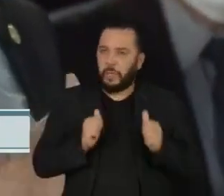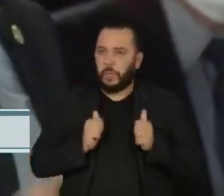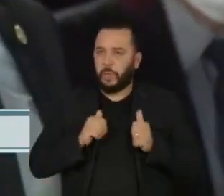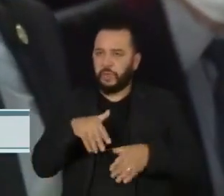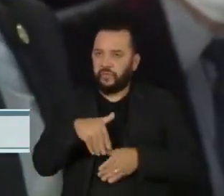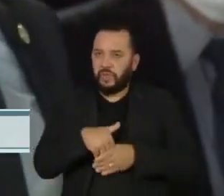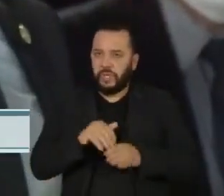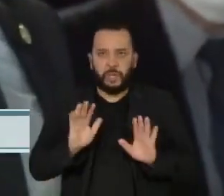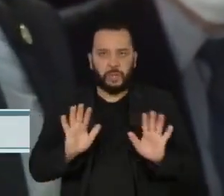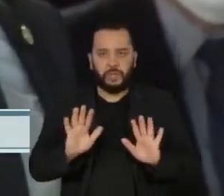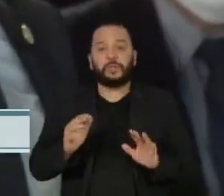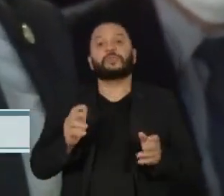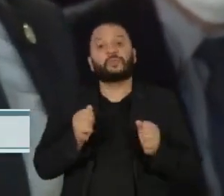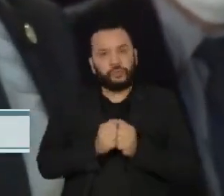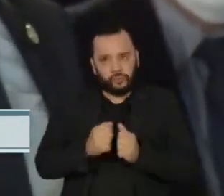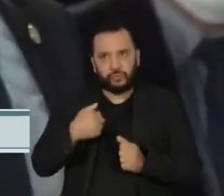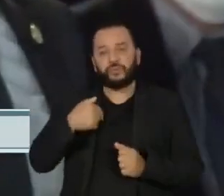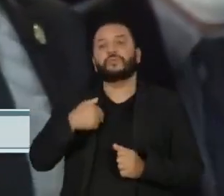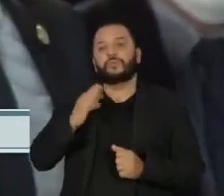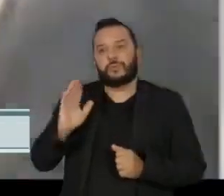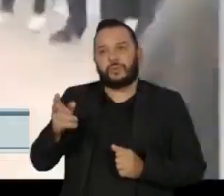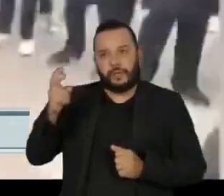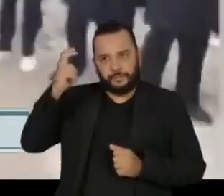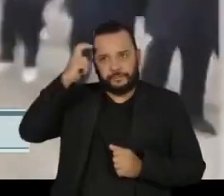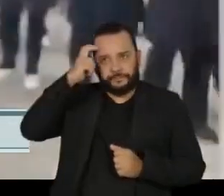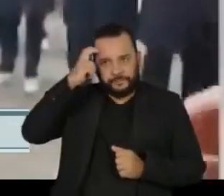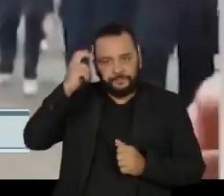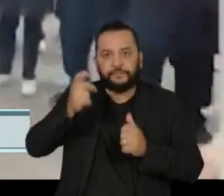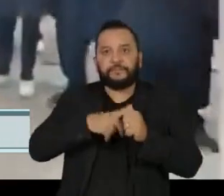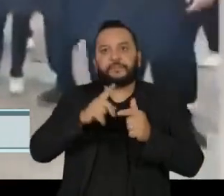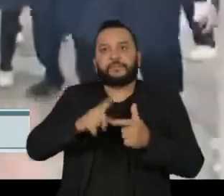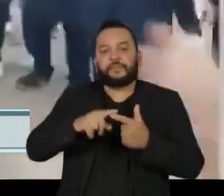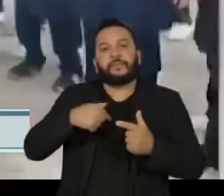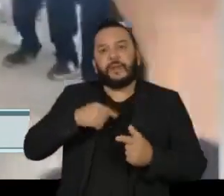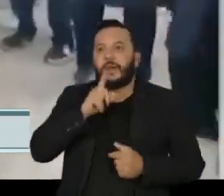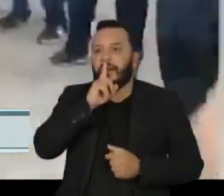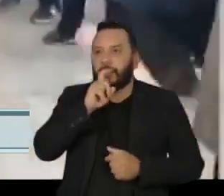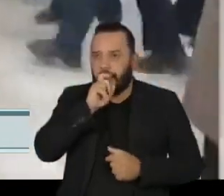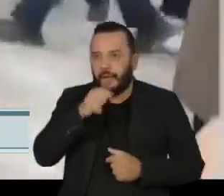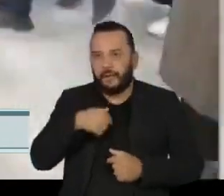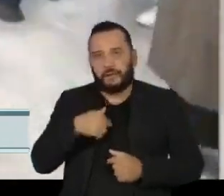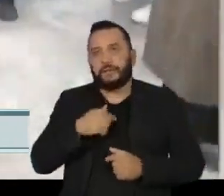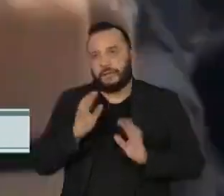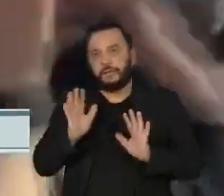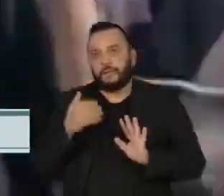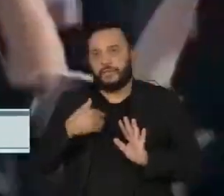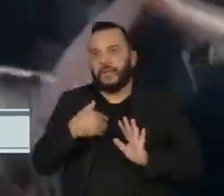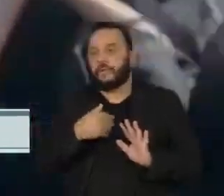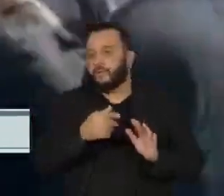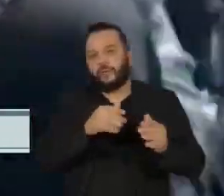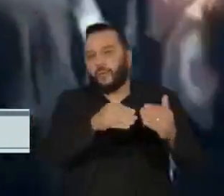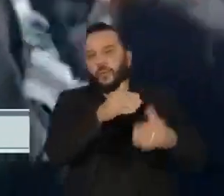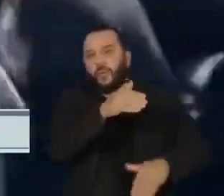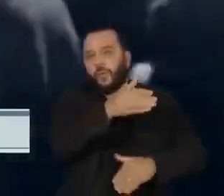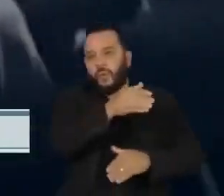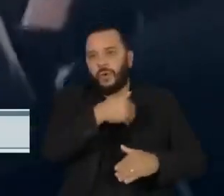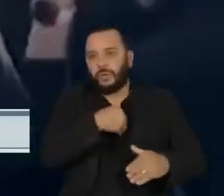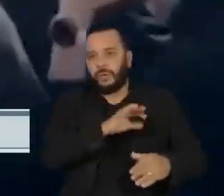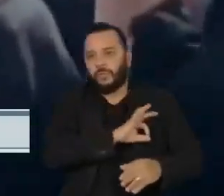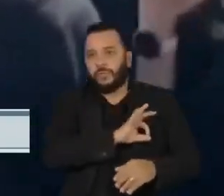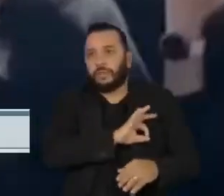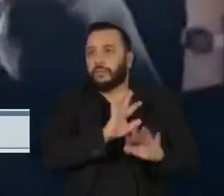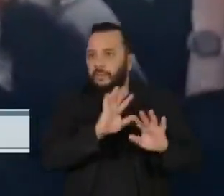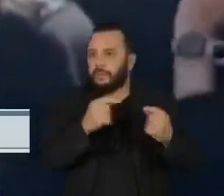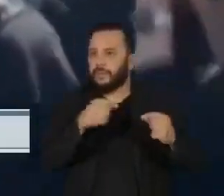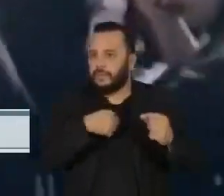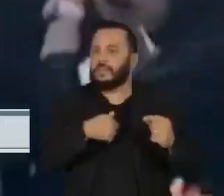lado de países como Emirados Árabes, Unidos e Catar, condenou a ação violenta da polícia, mas argumentou que defende ações que estimulem